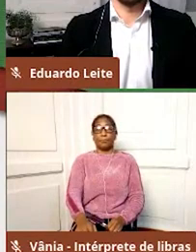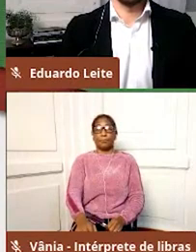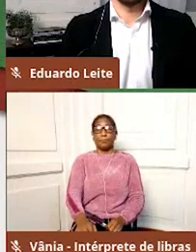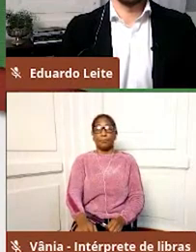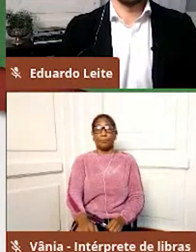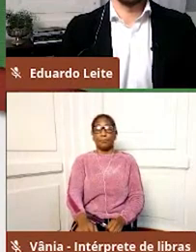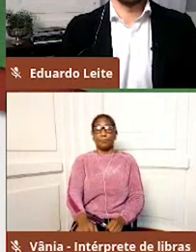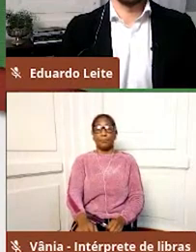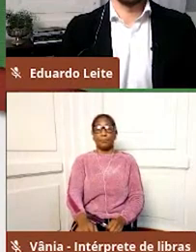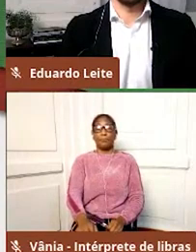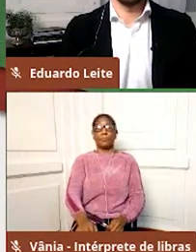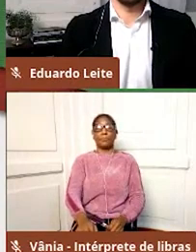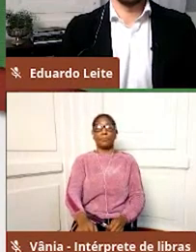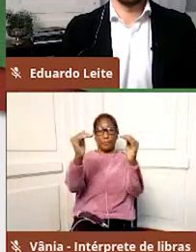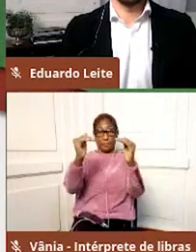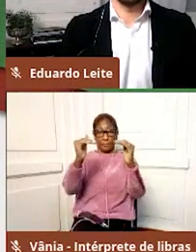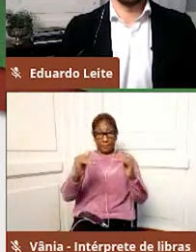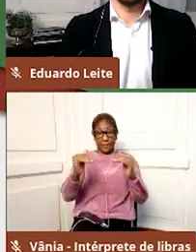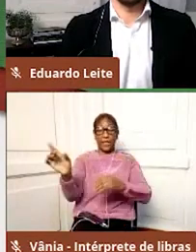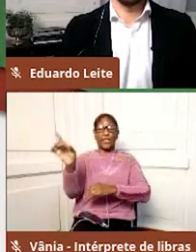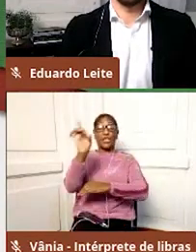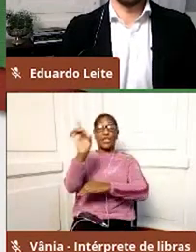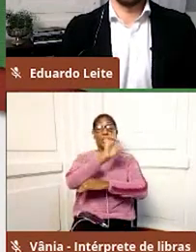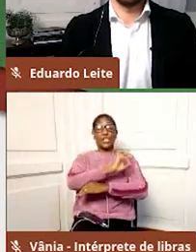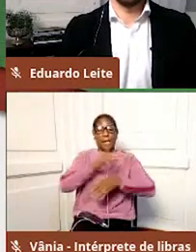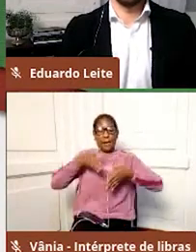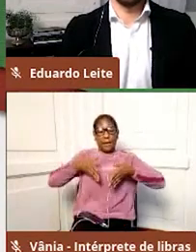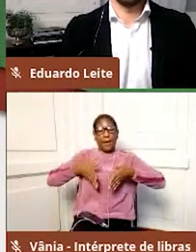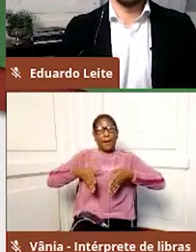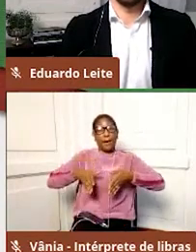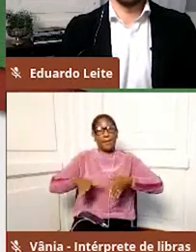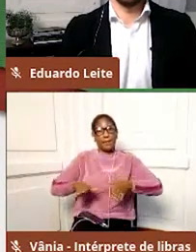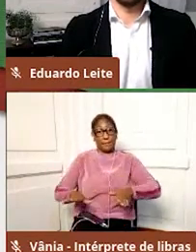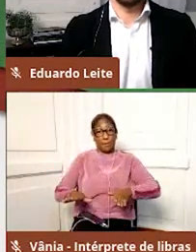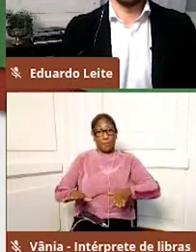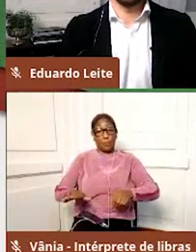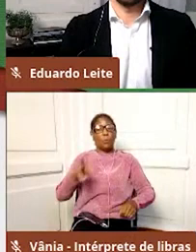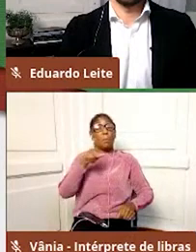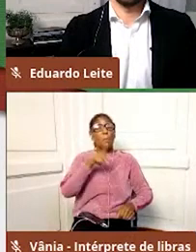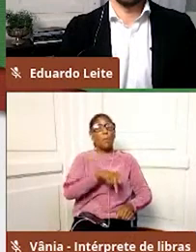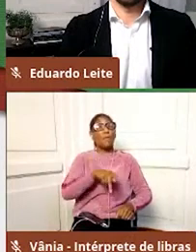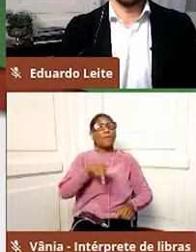E digitarão a data de nascimento, no caso do professor.